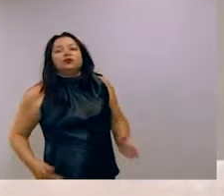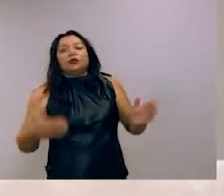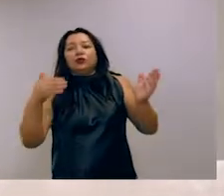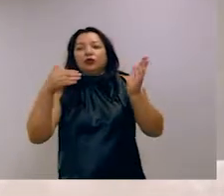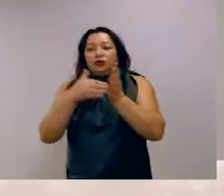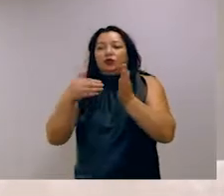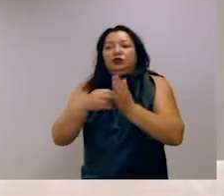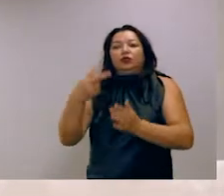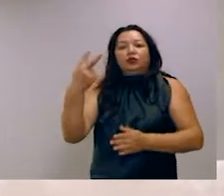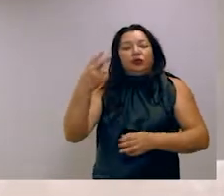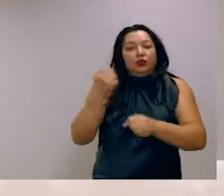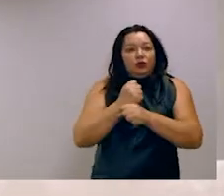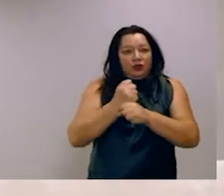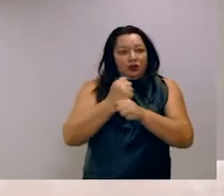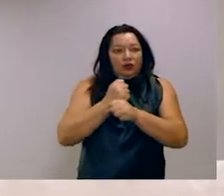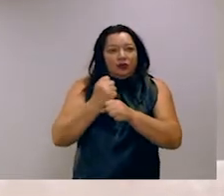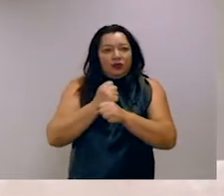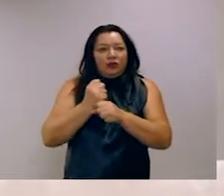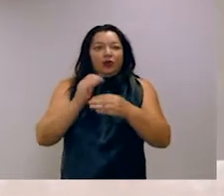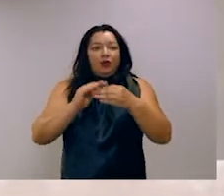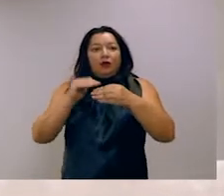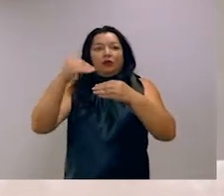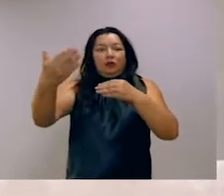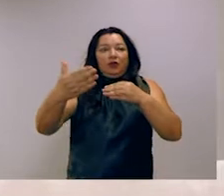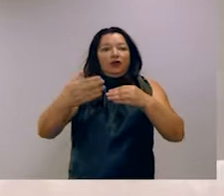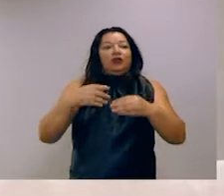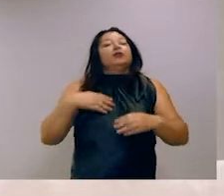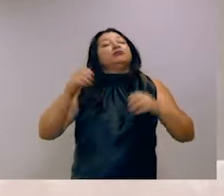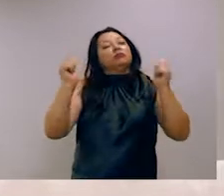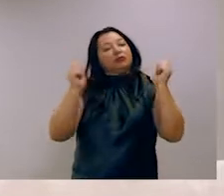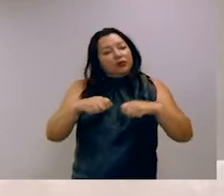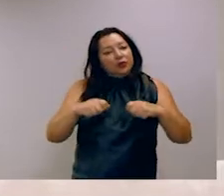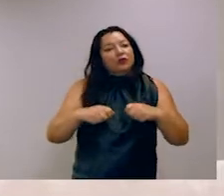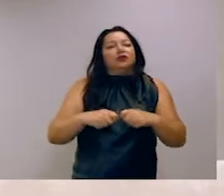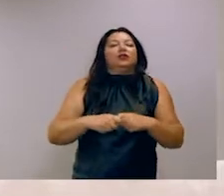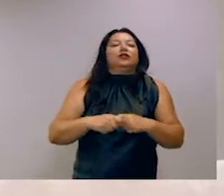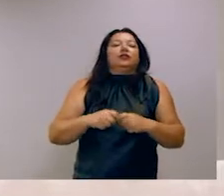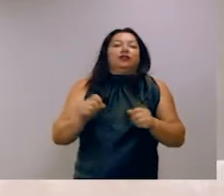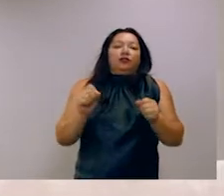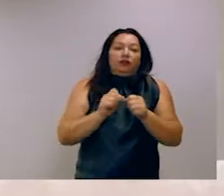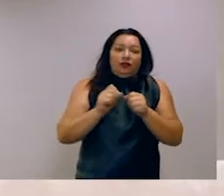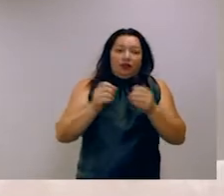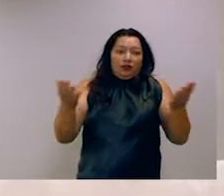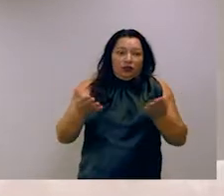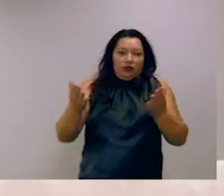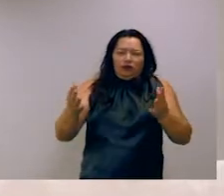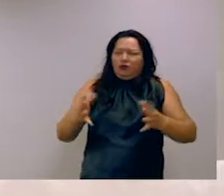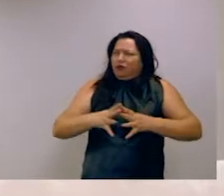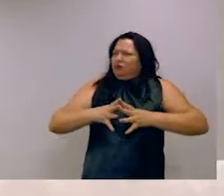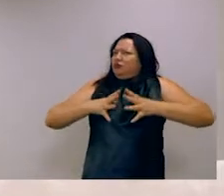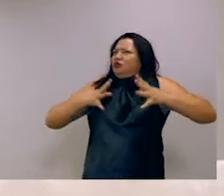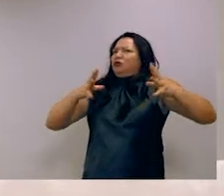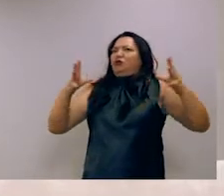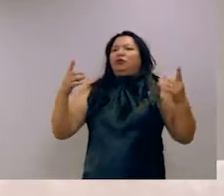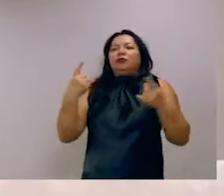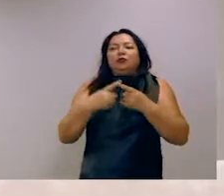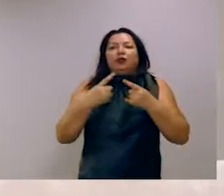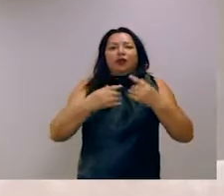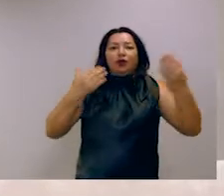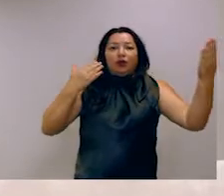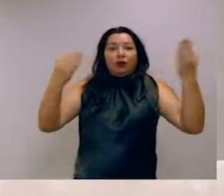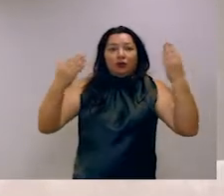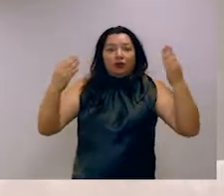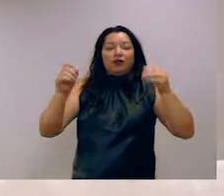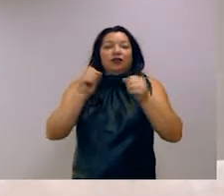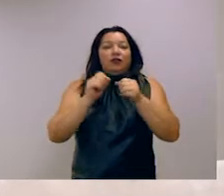O salto qualitativo daquilo que se tornou possível recentemente foi tremendo. E a comparação com o que está sendo